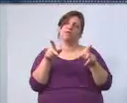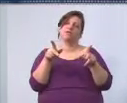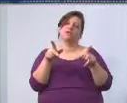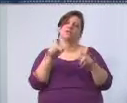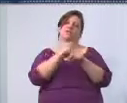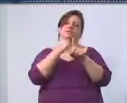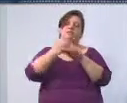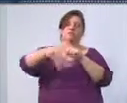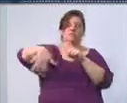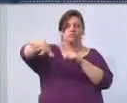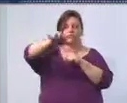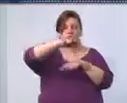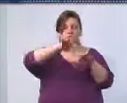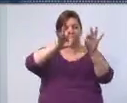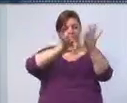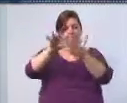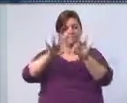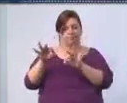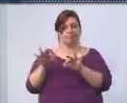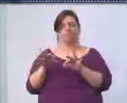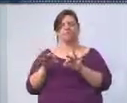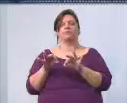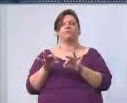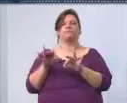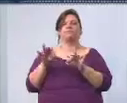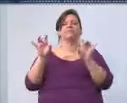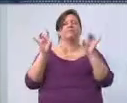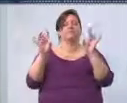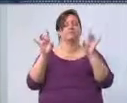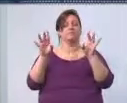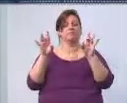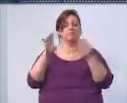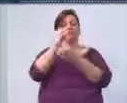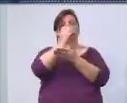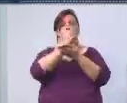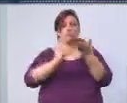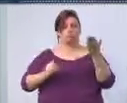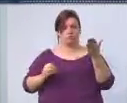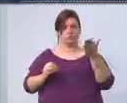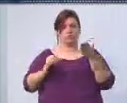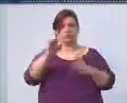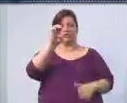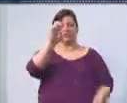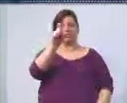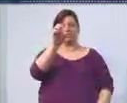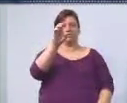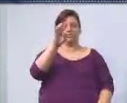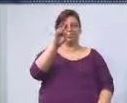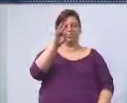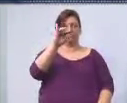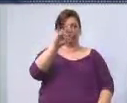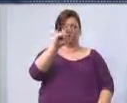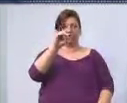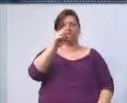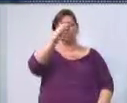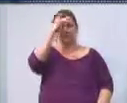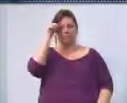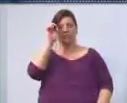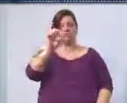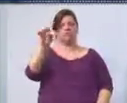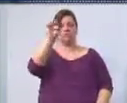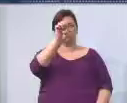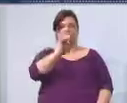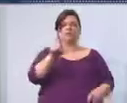sociedade civil organizada e, em especial, dos orçamentos executivos municipais, estaduais